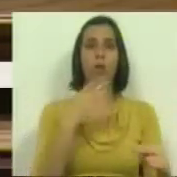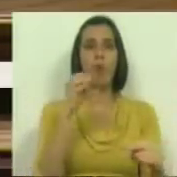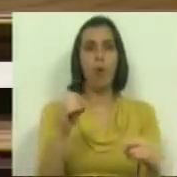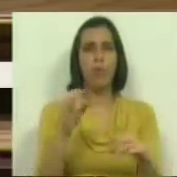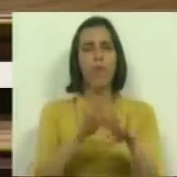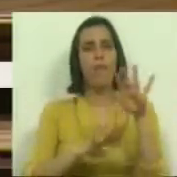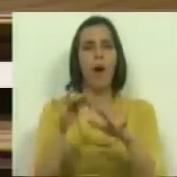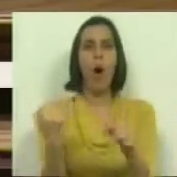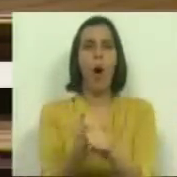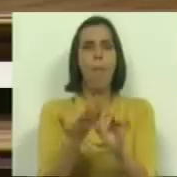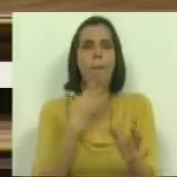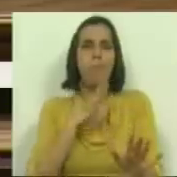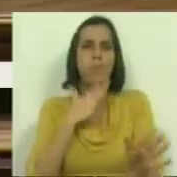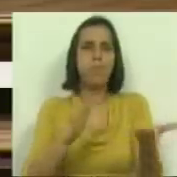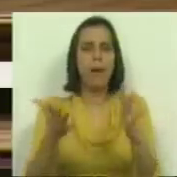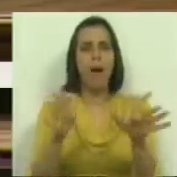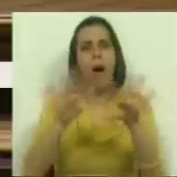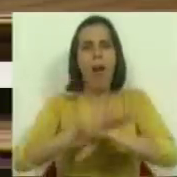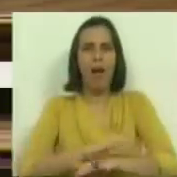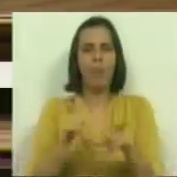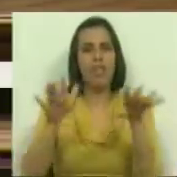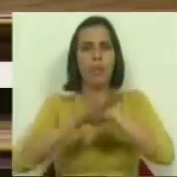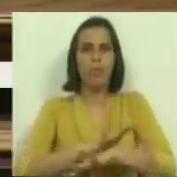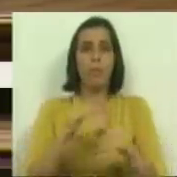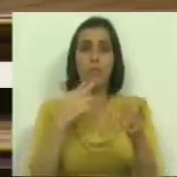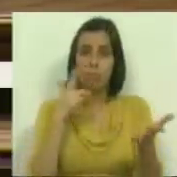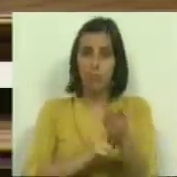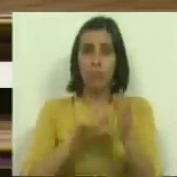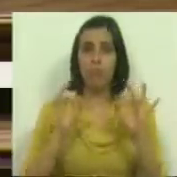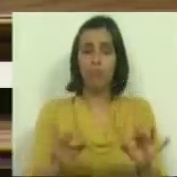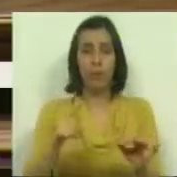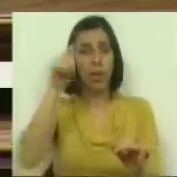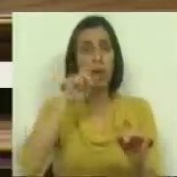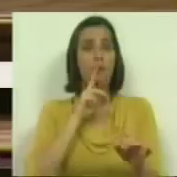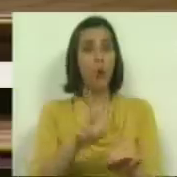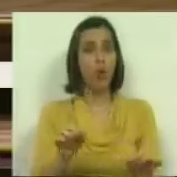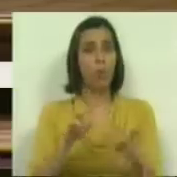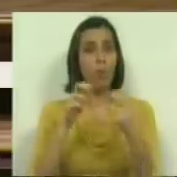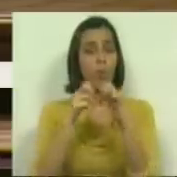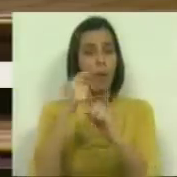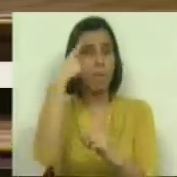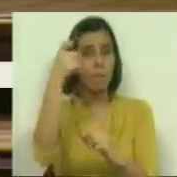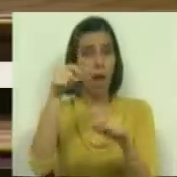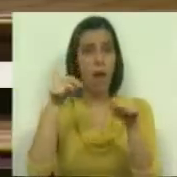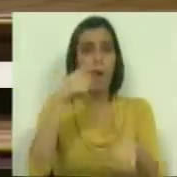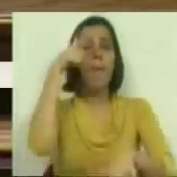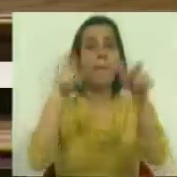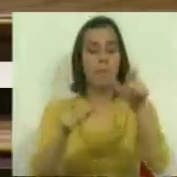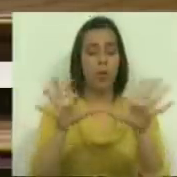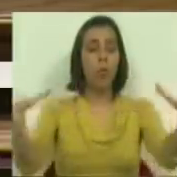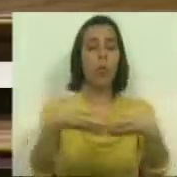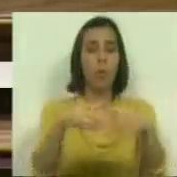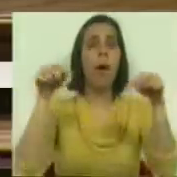sejam feitas obras mais ou menos de maquilhagem que, verdadeiramente, não respondam ao problema que cidadãos e